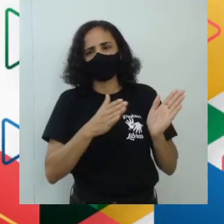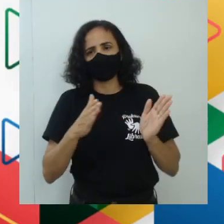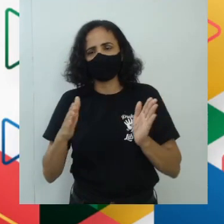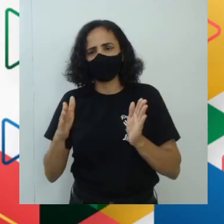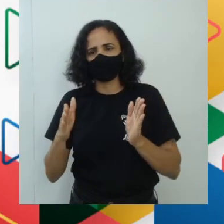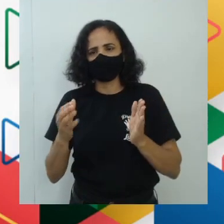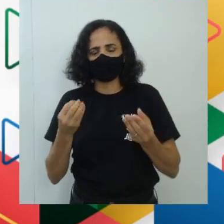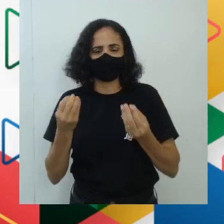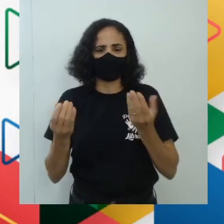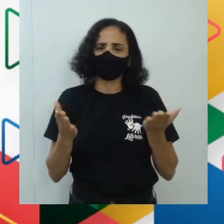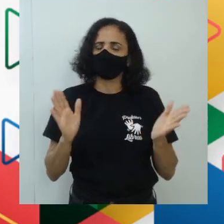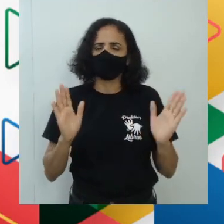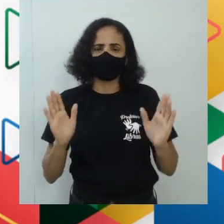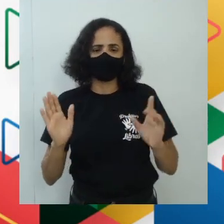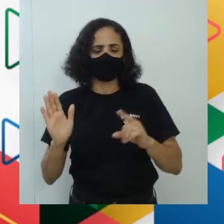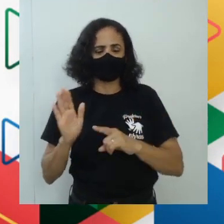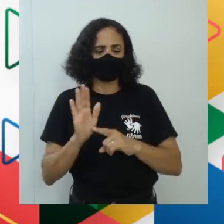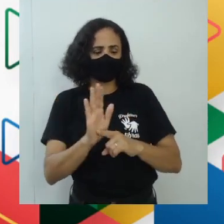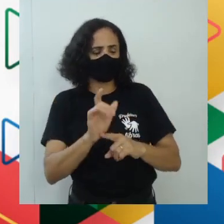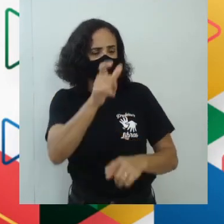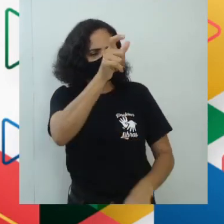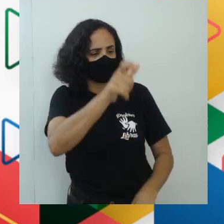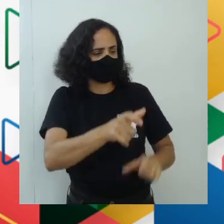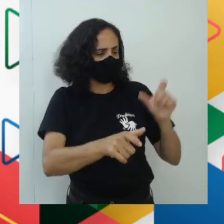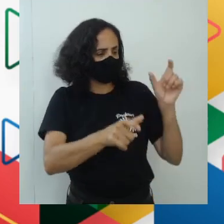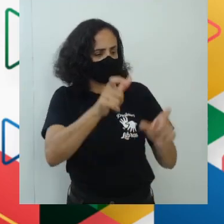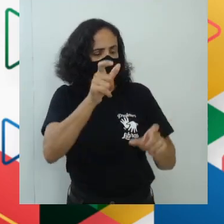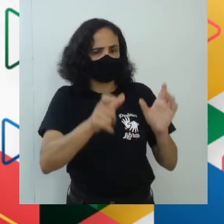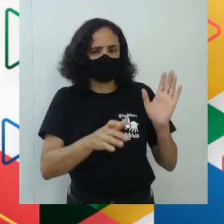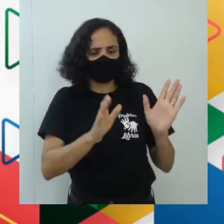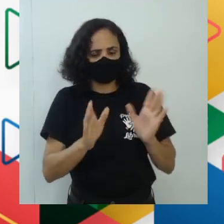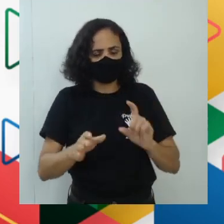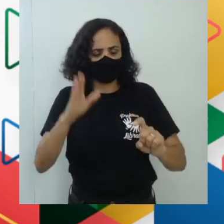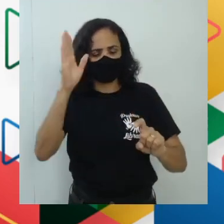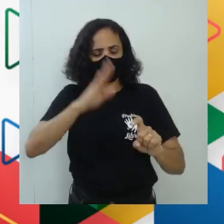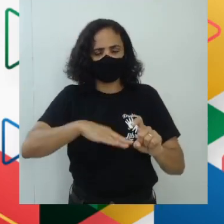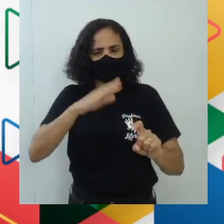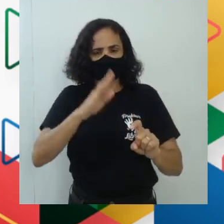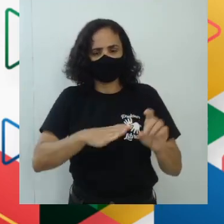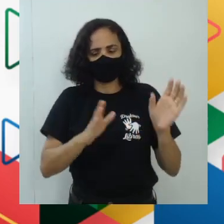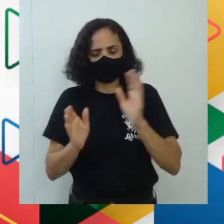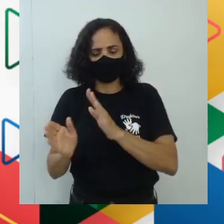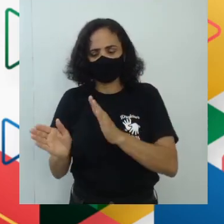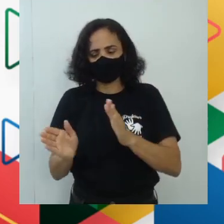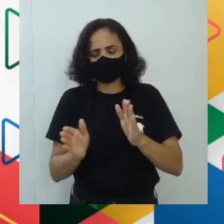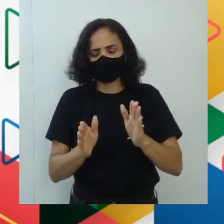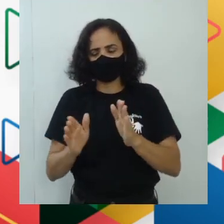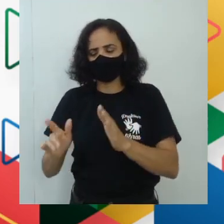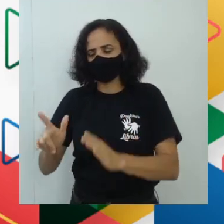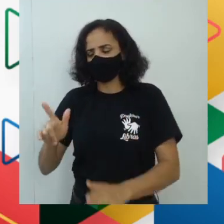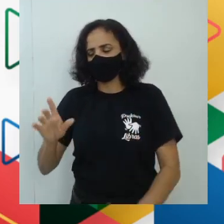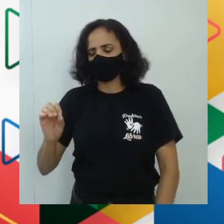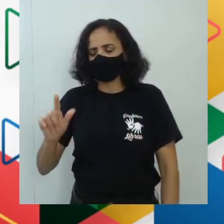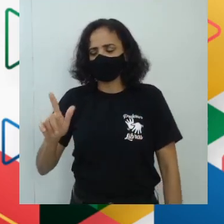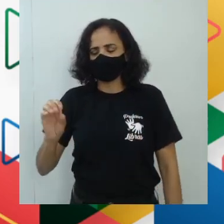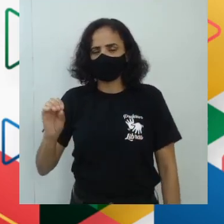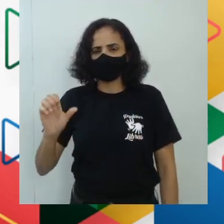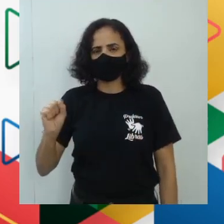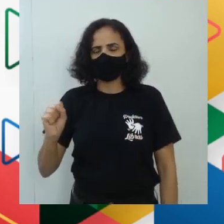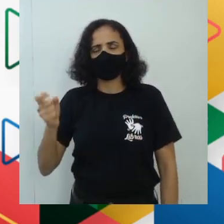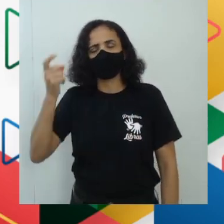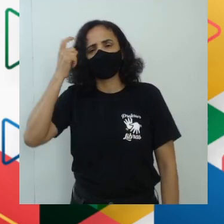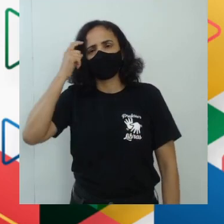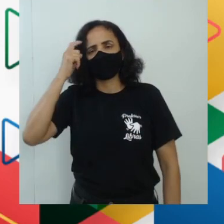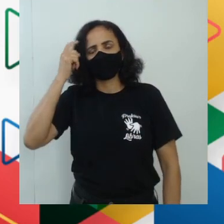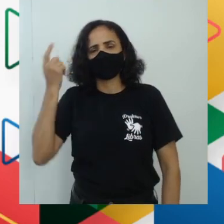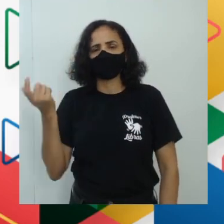não tem uma intervenção da divindade certo? seja sai a mitologia surge o logos ou a busca pela